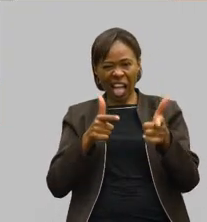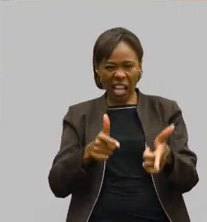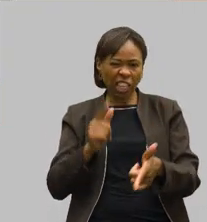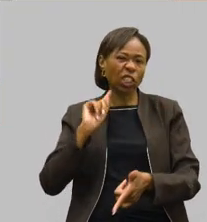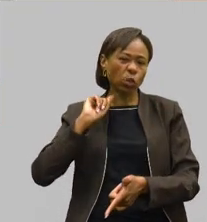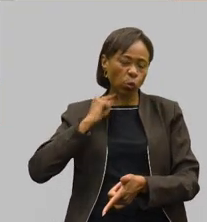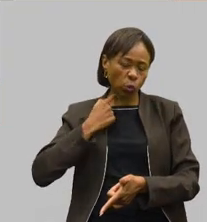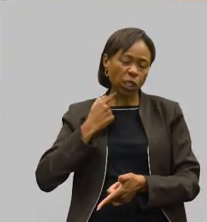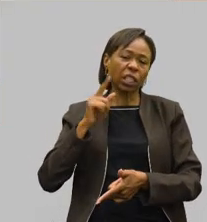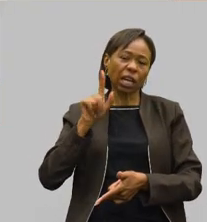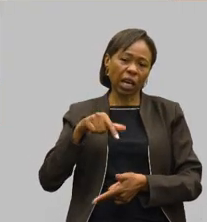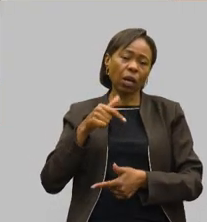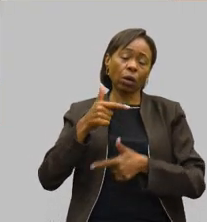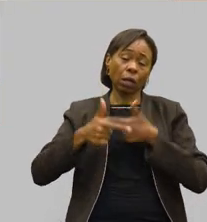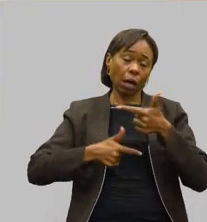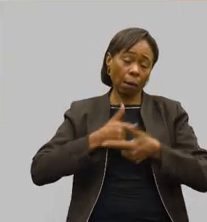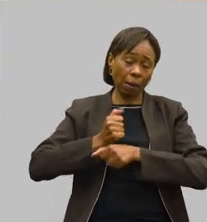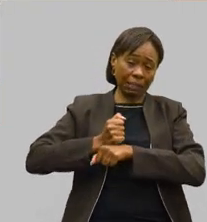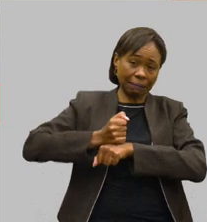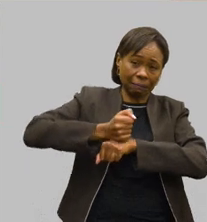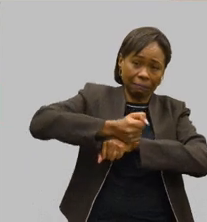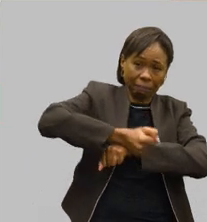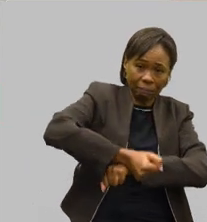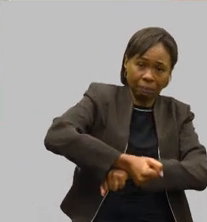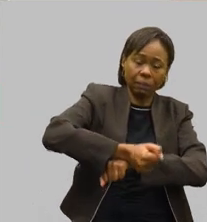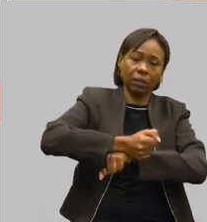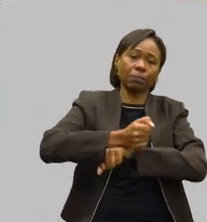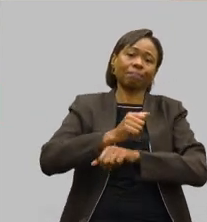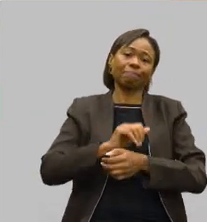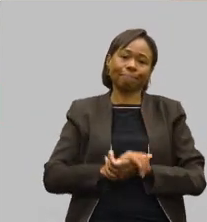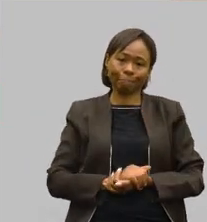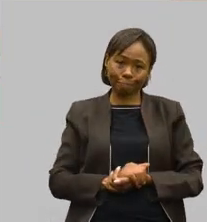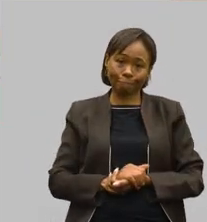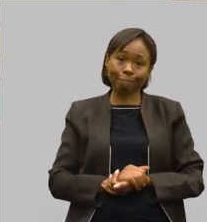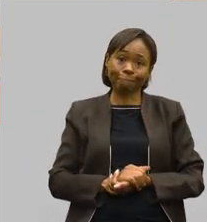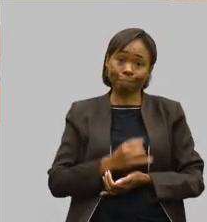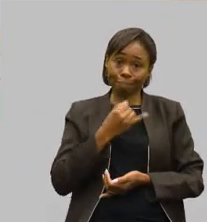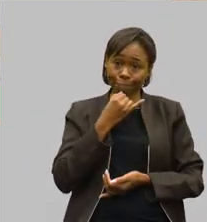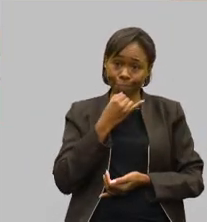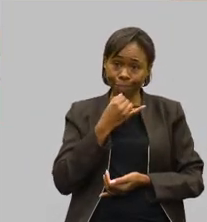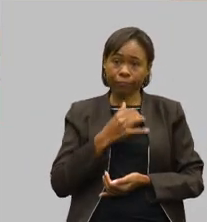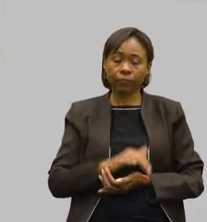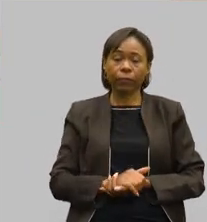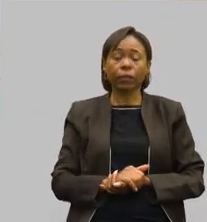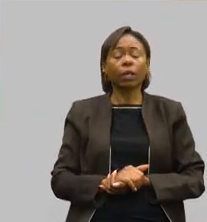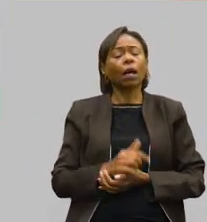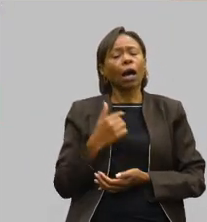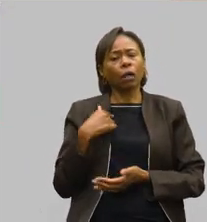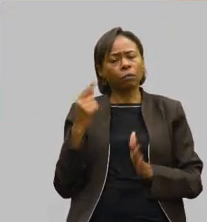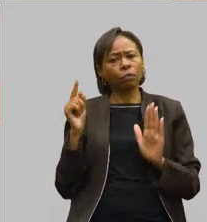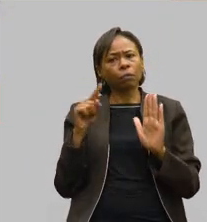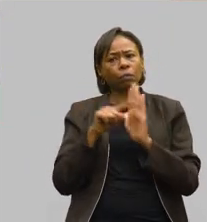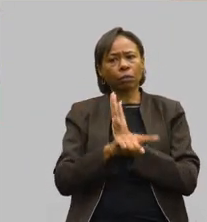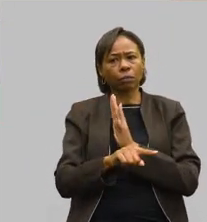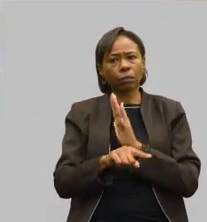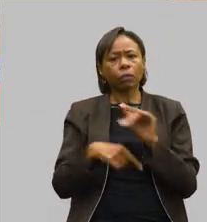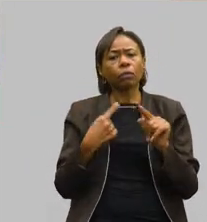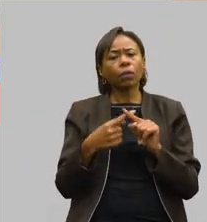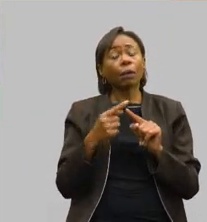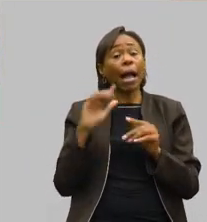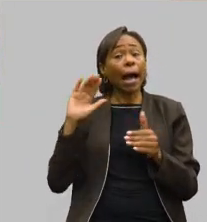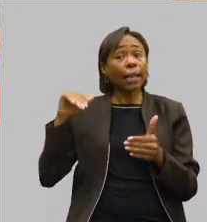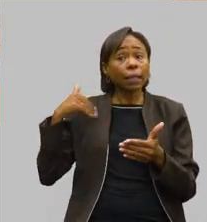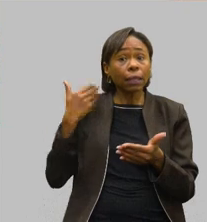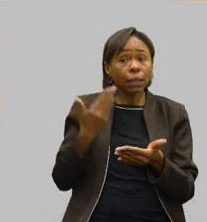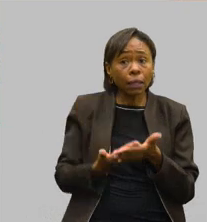escravo. É uma triste realidade. E aí, eu já faço uma pergunta, por que que, até hoje, o governo